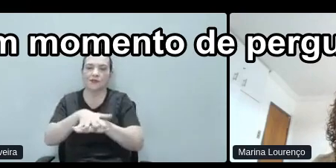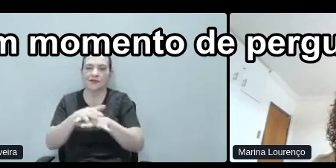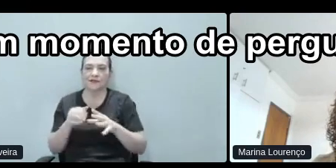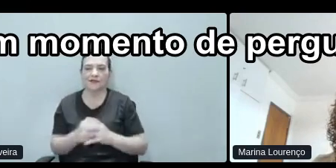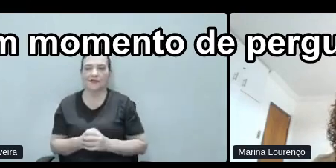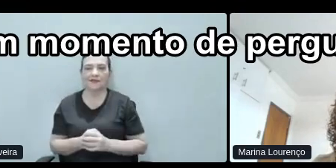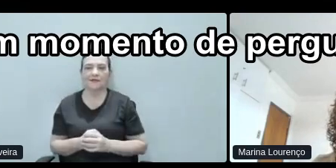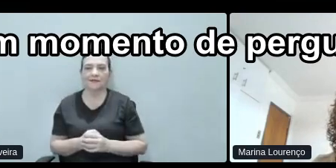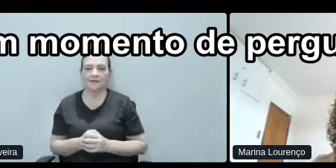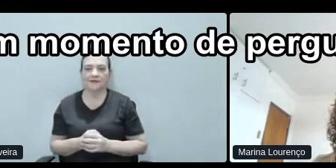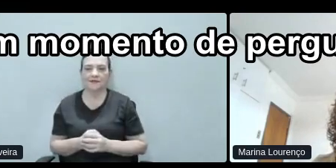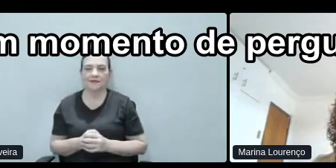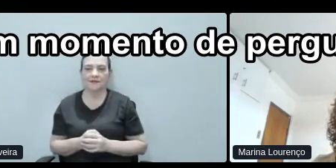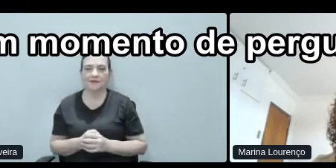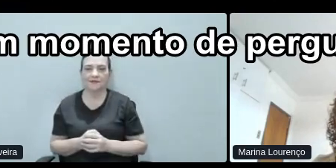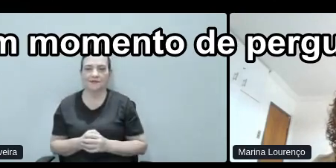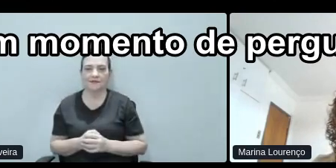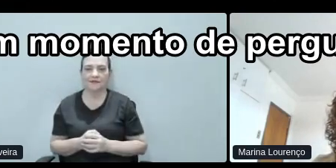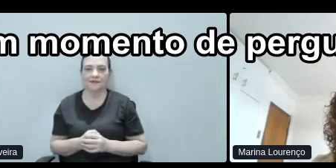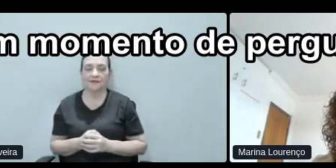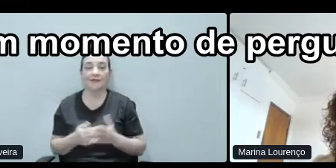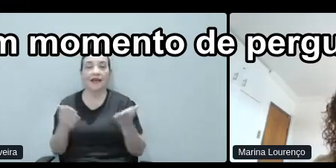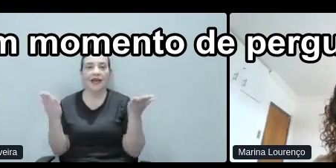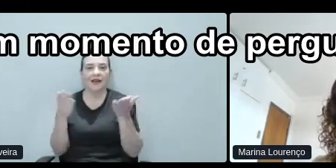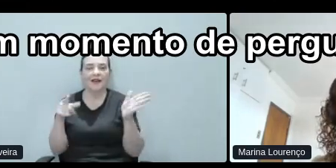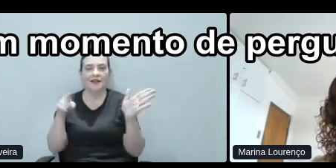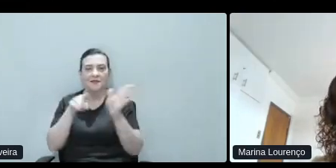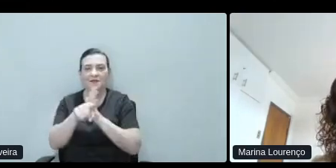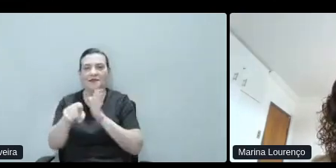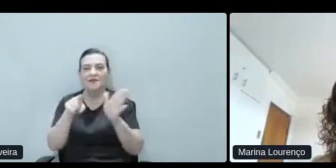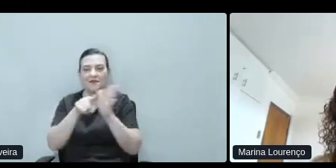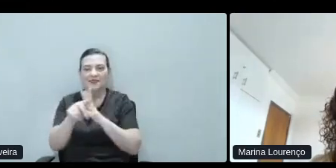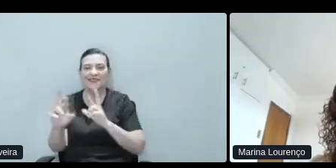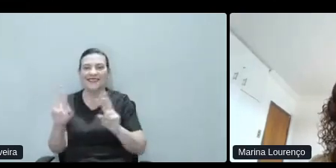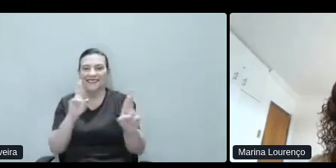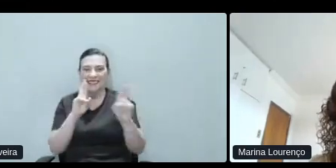E agora, um momento de perguntas e respostas.